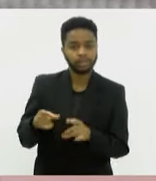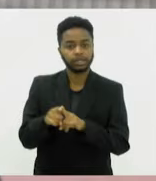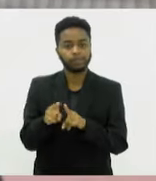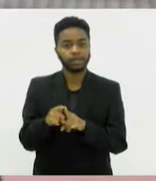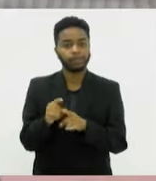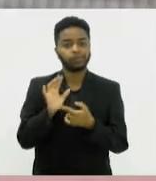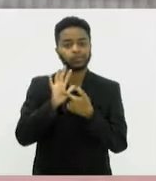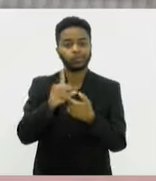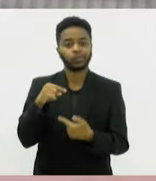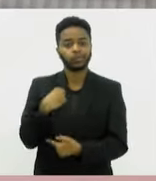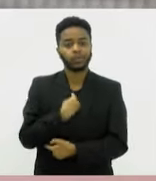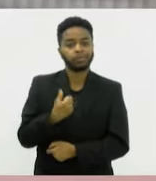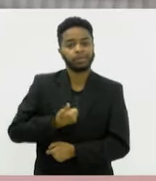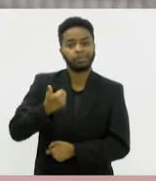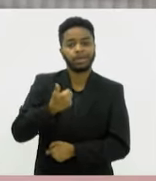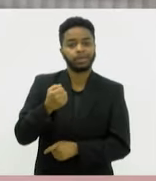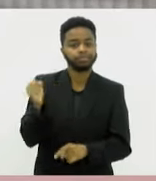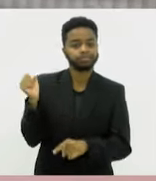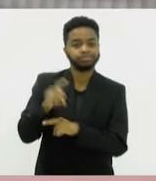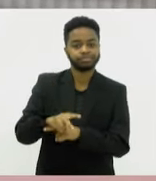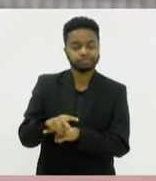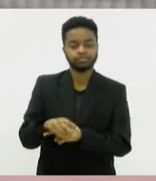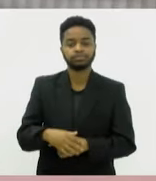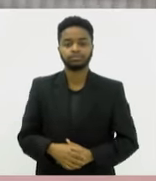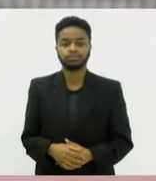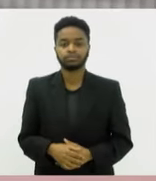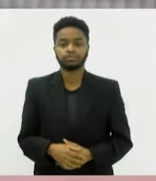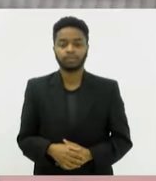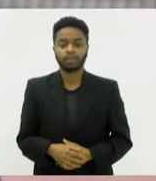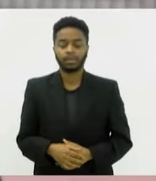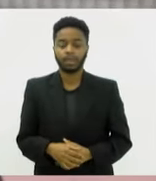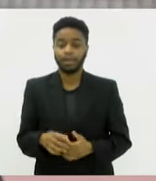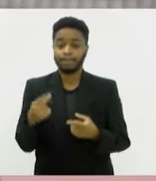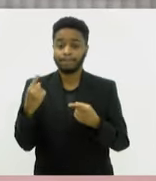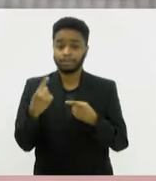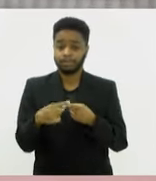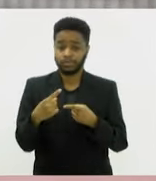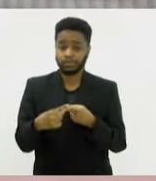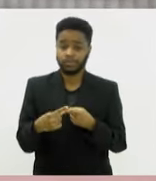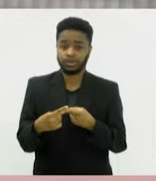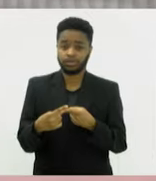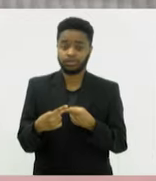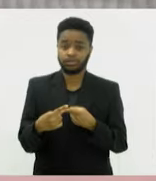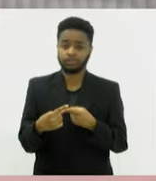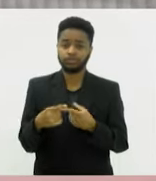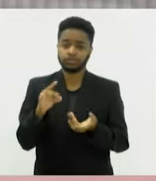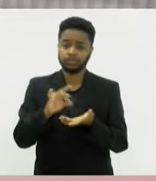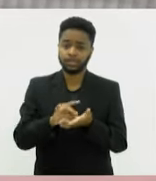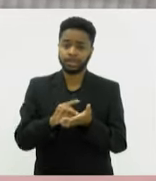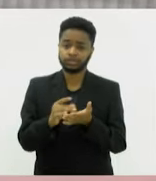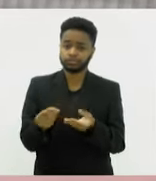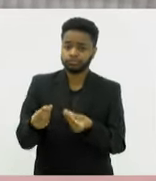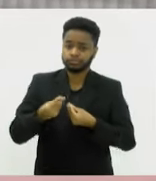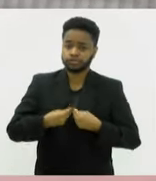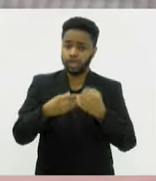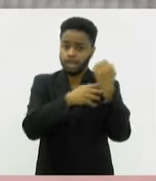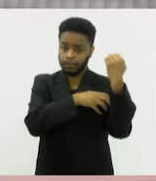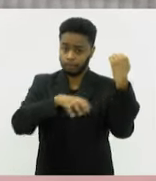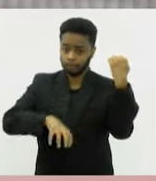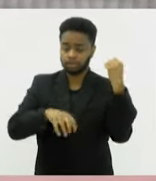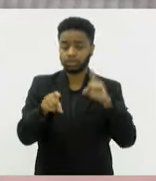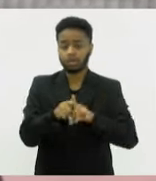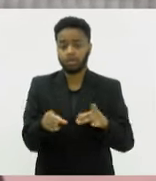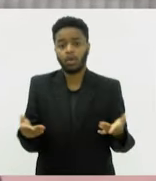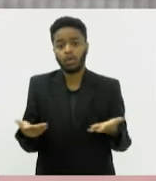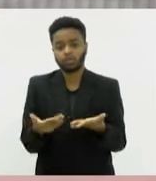orgulho de ser as pioneiras, porque foi um empoderamento. E hoje,